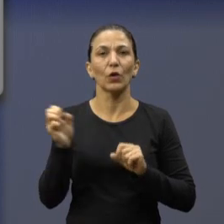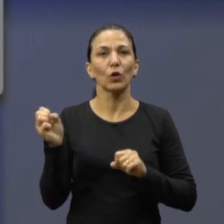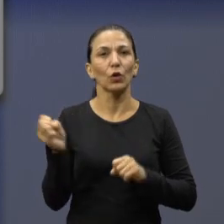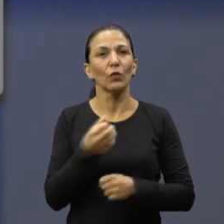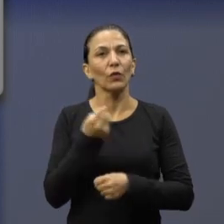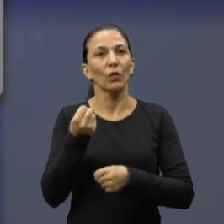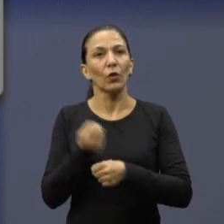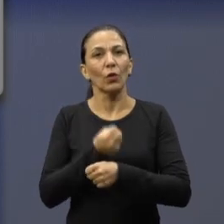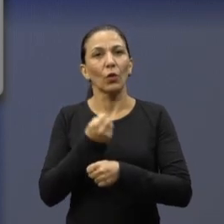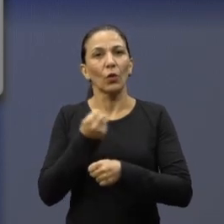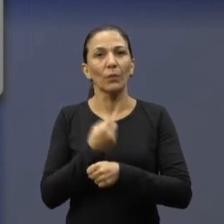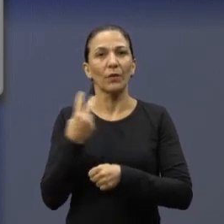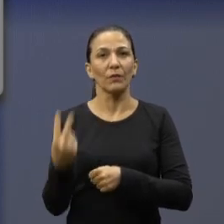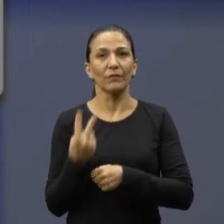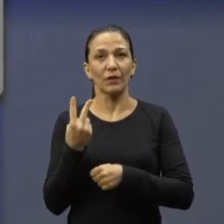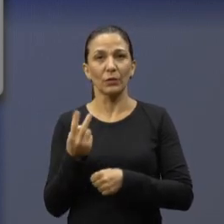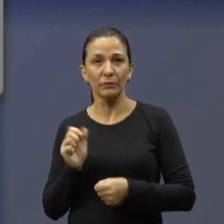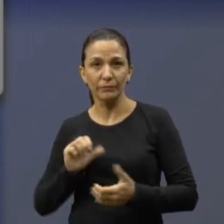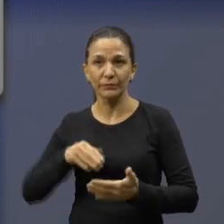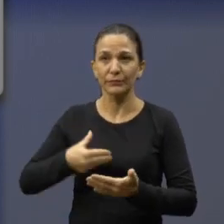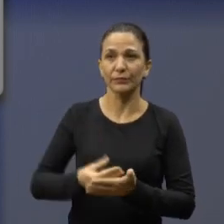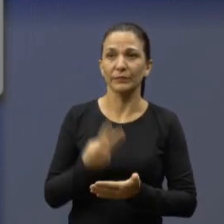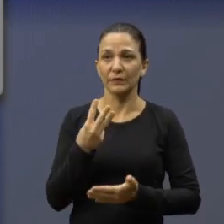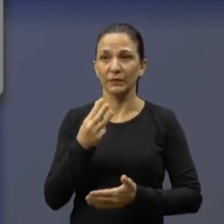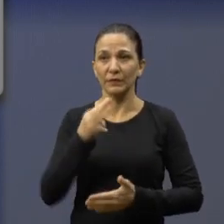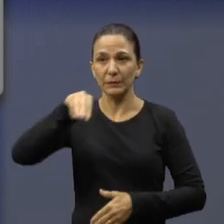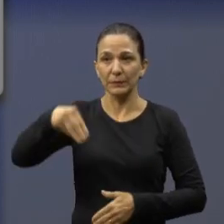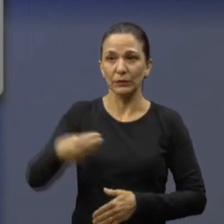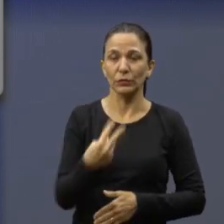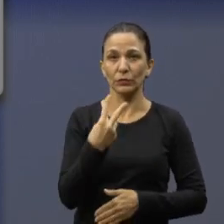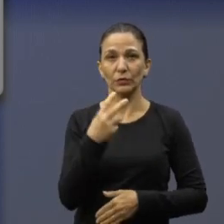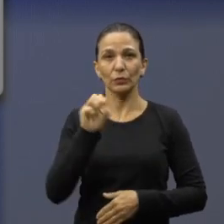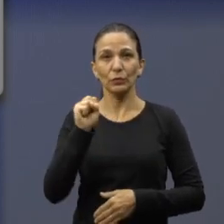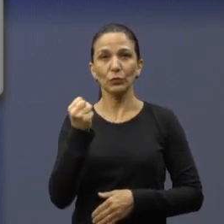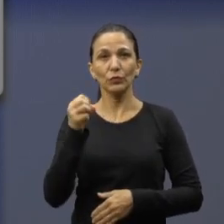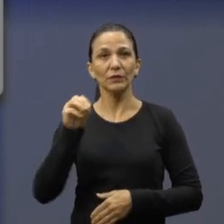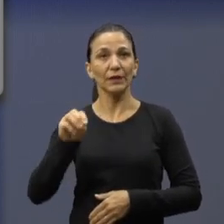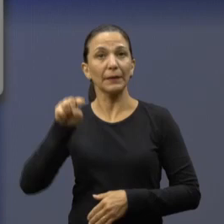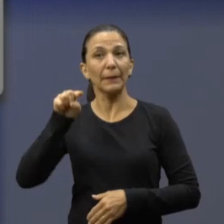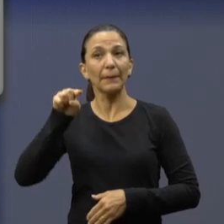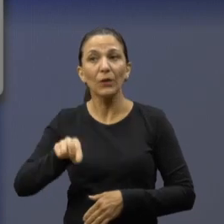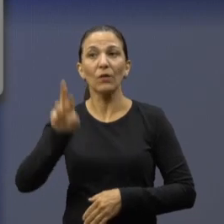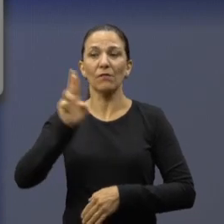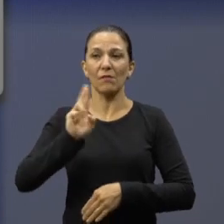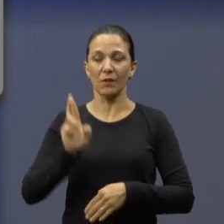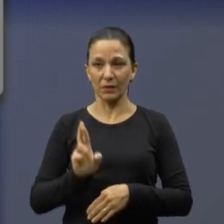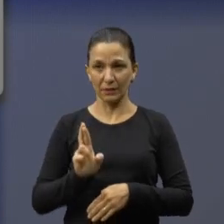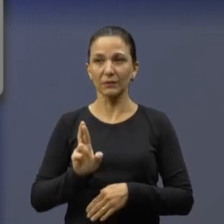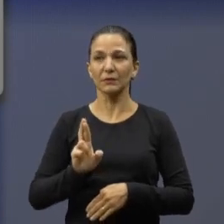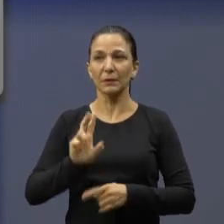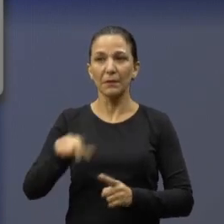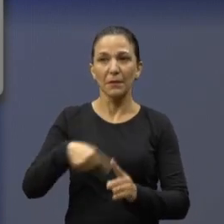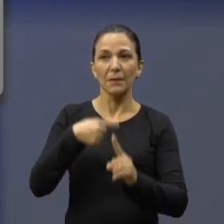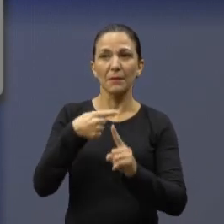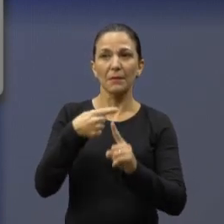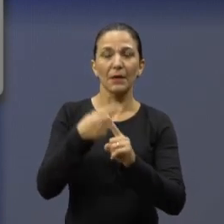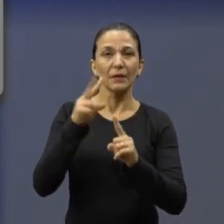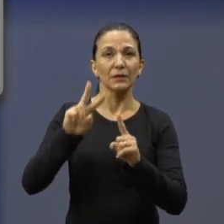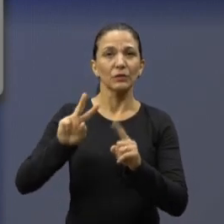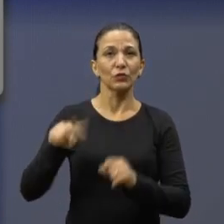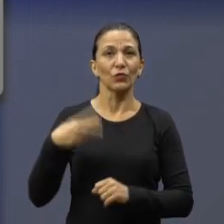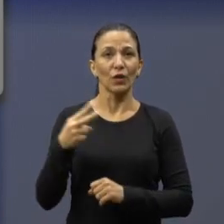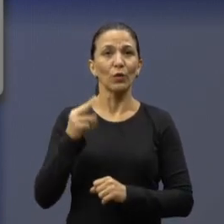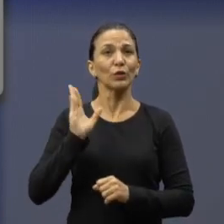reformas estimadas em cerca de 3 milhões 280 mil de reais, adicionados ao valor já